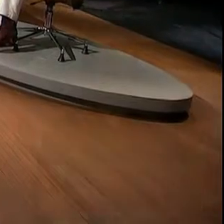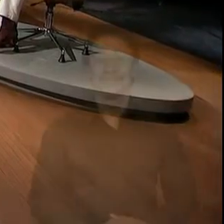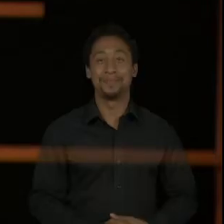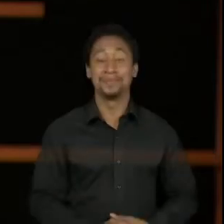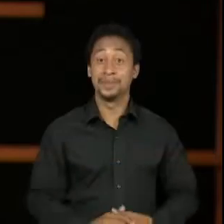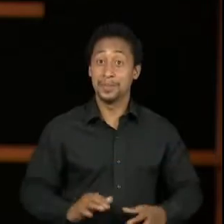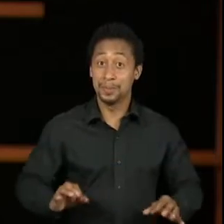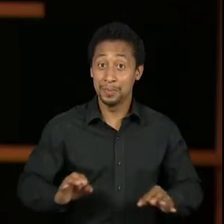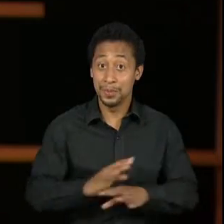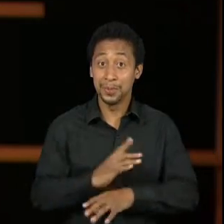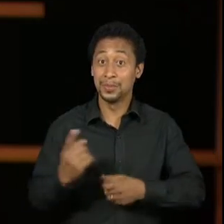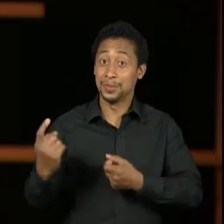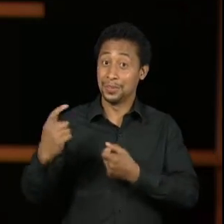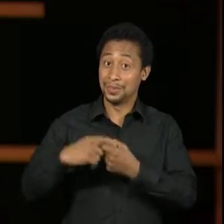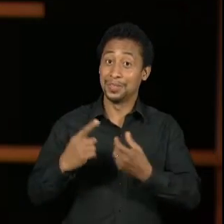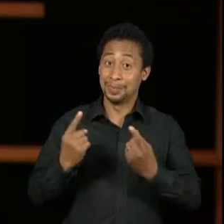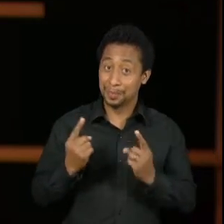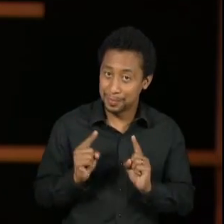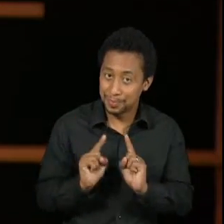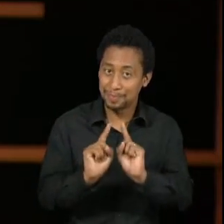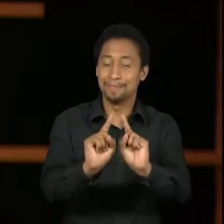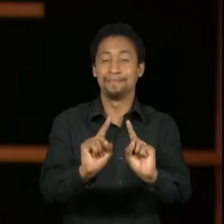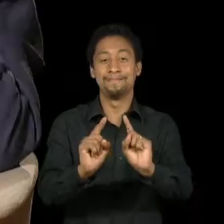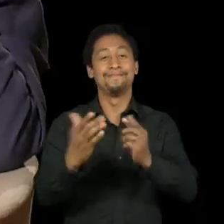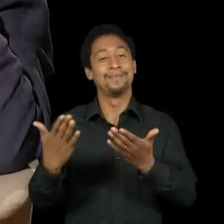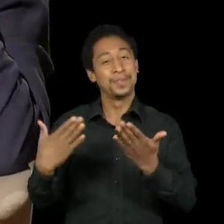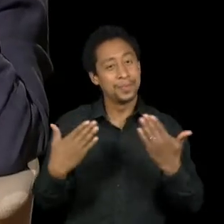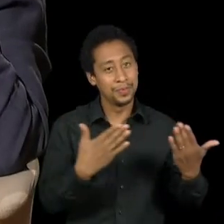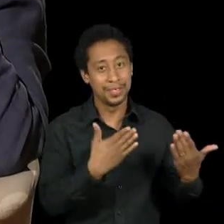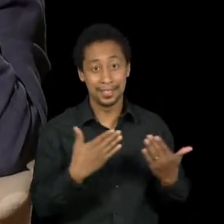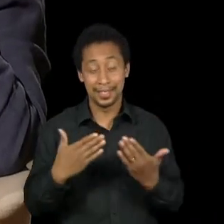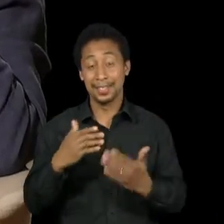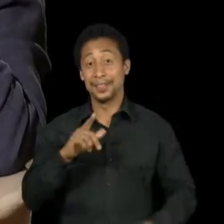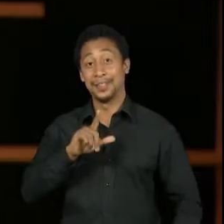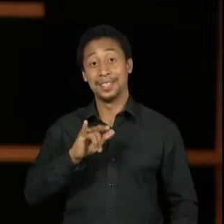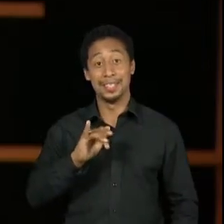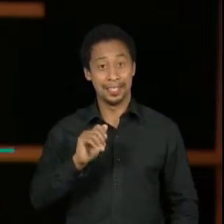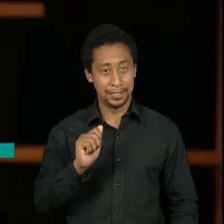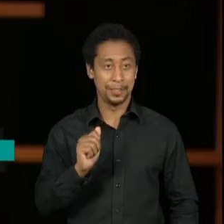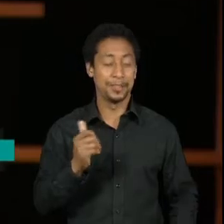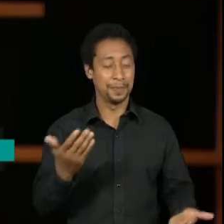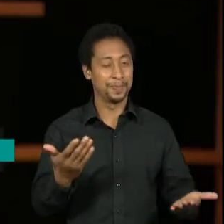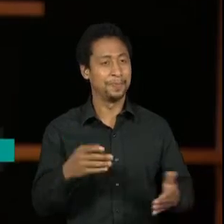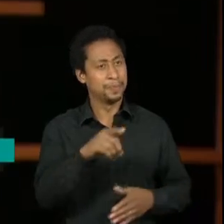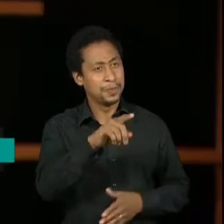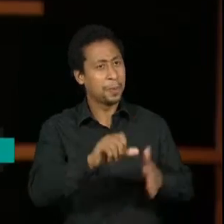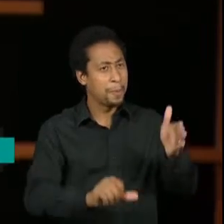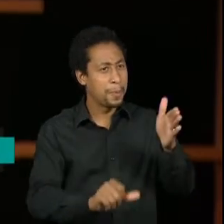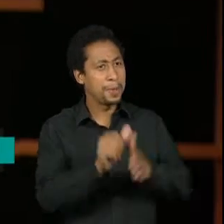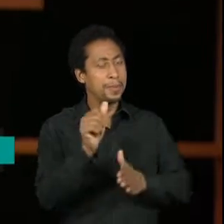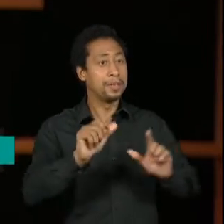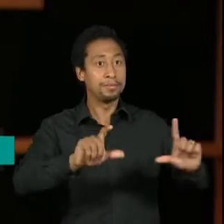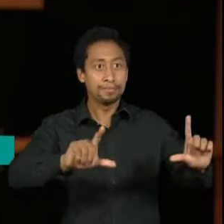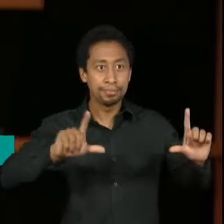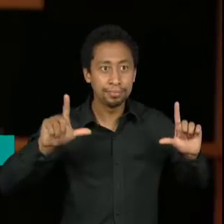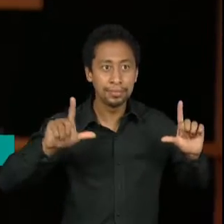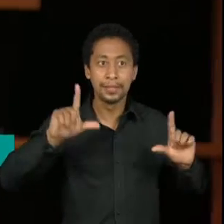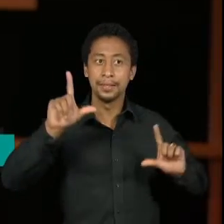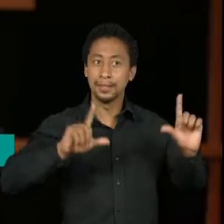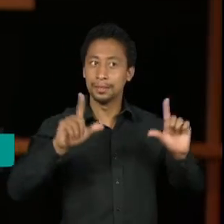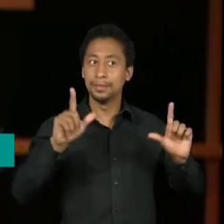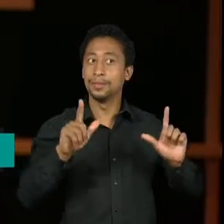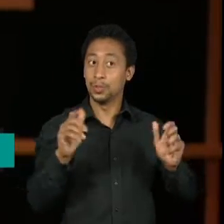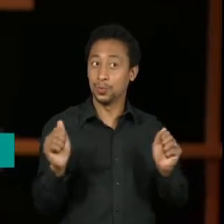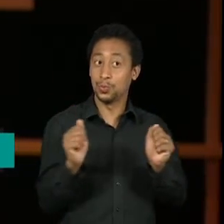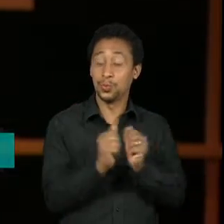Pronto, de volta com o Persona, hoje conversando com Lígia Cortez. Lígia, sua primeira aparição nas telinhas foi com uma